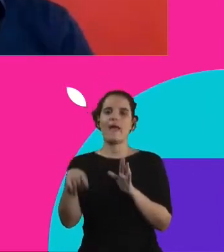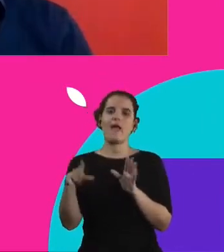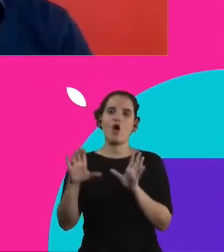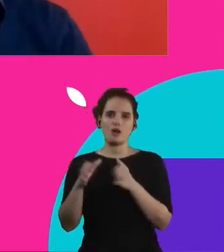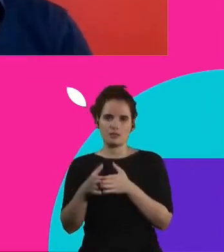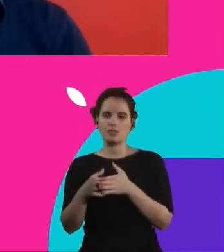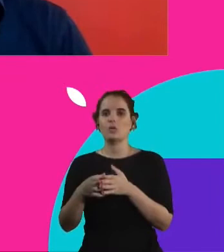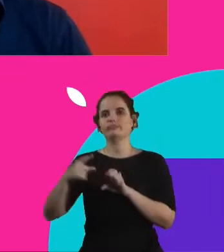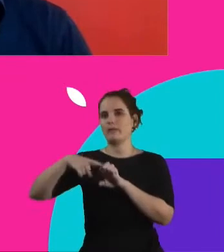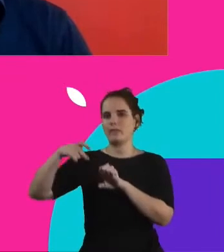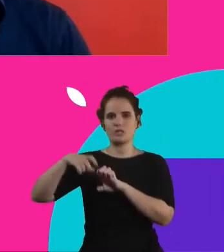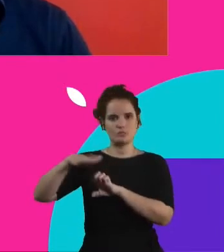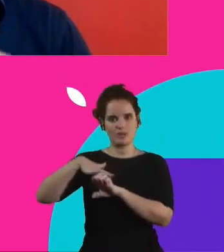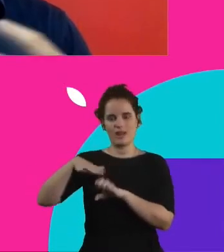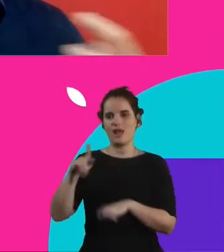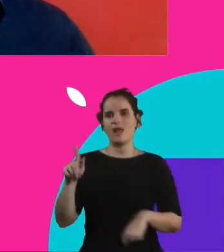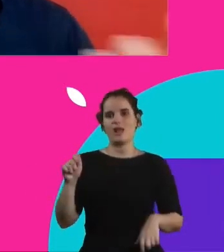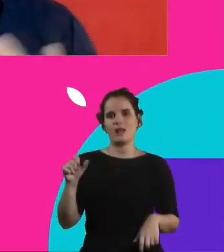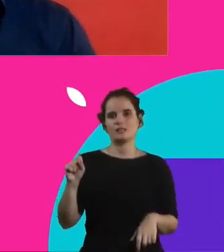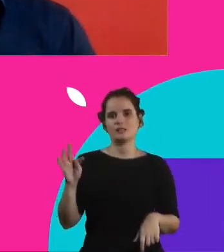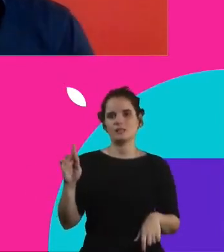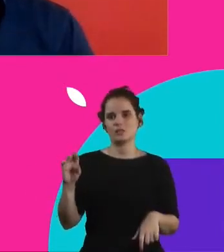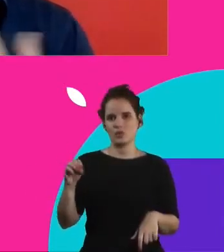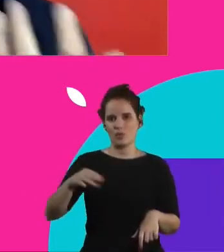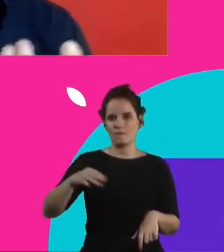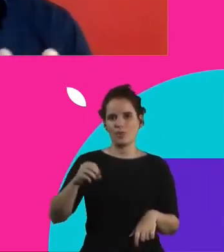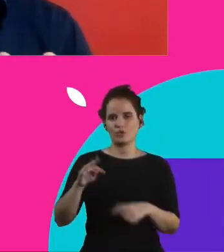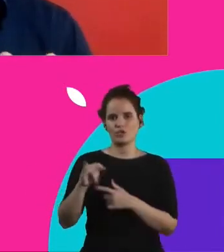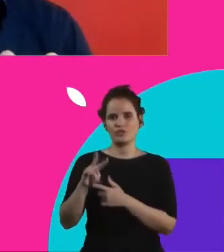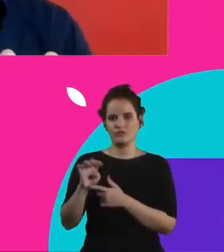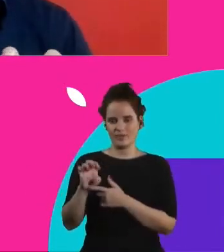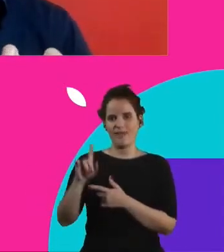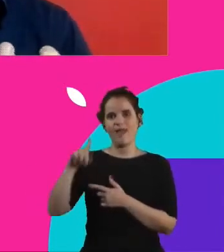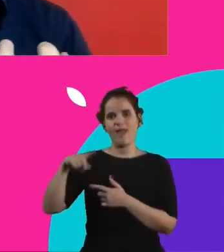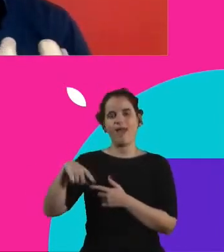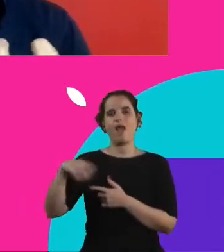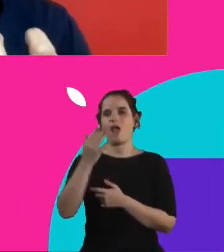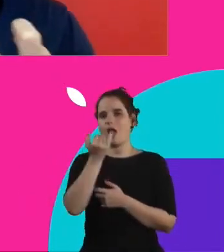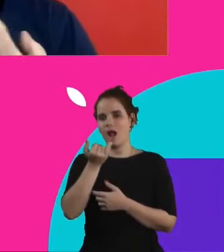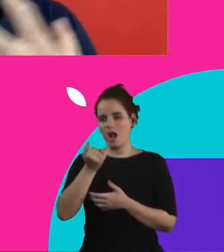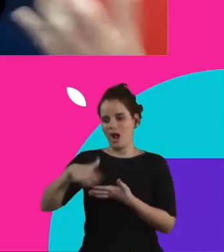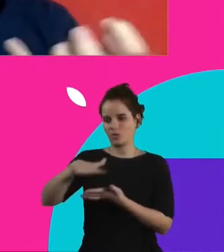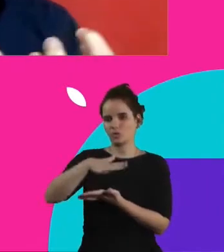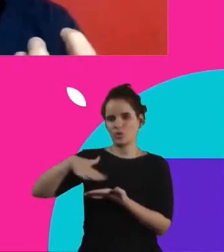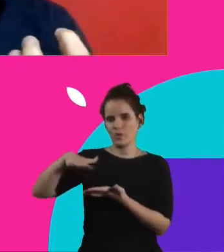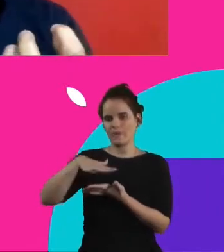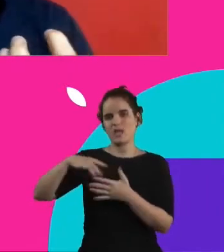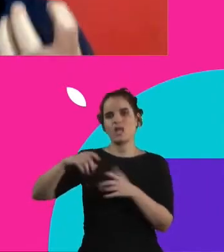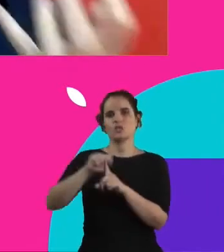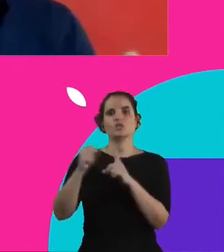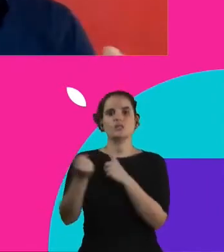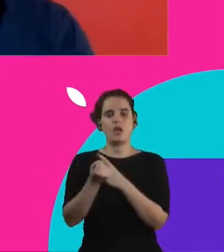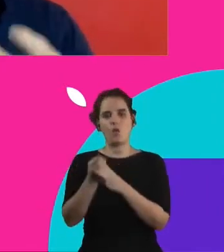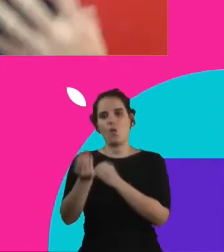empreende muito. Então, a gastromotiva, ela nasce de um conceito de gastronomia social, como que a gente democratiza